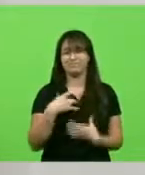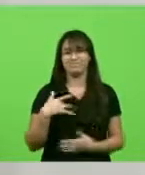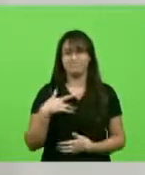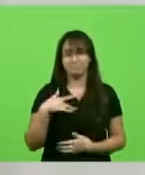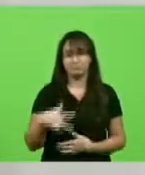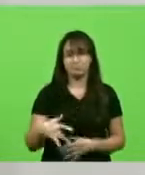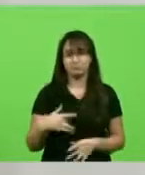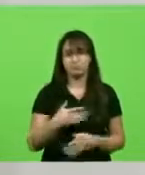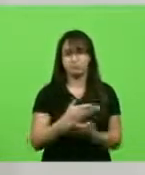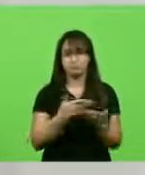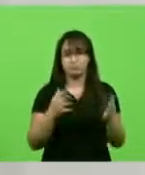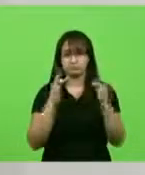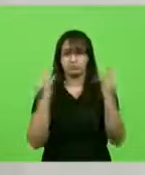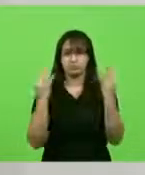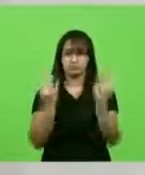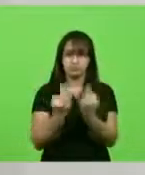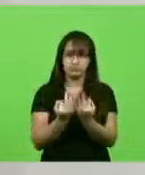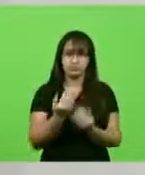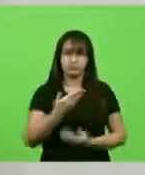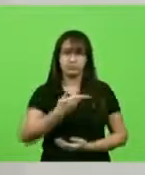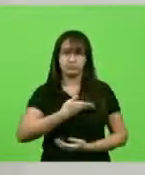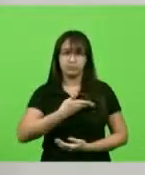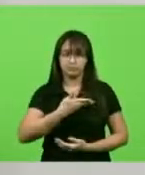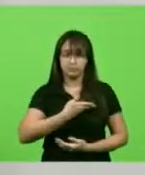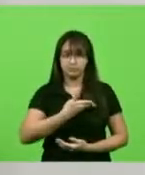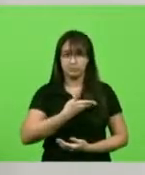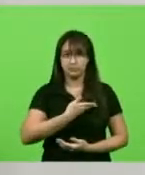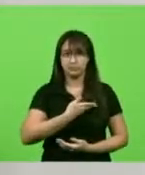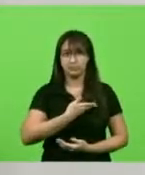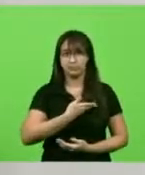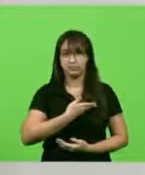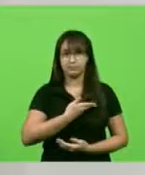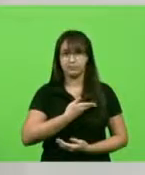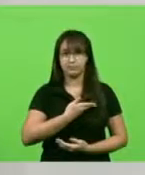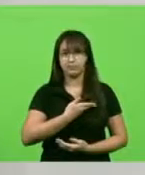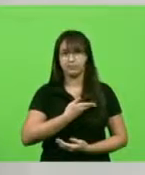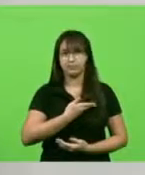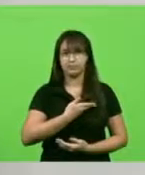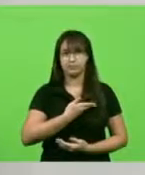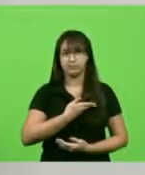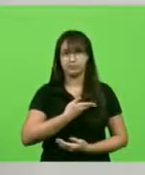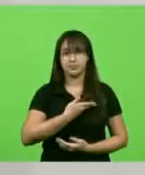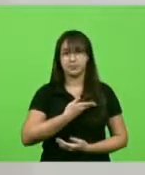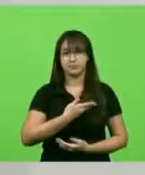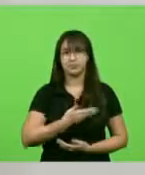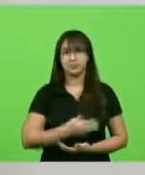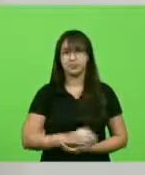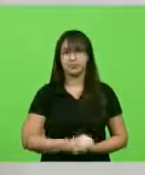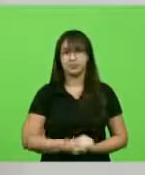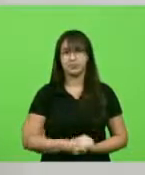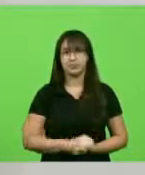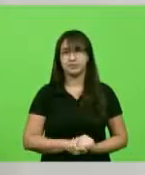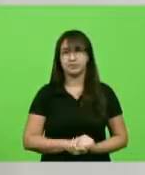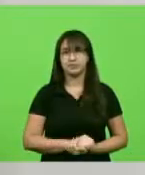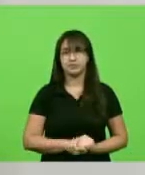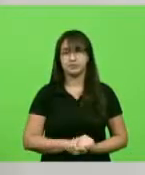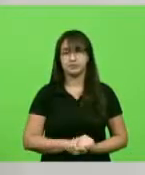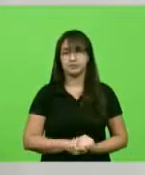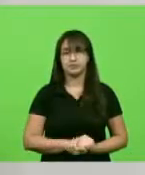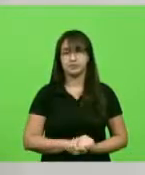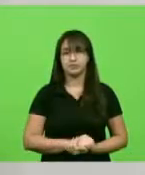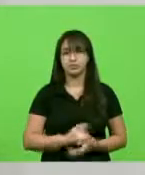familiares, pelos amigos. E não foi diferente com o nosso jovem